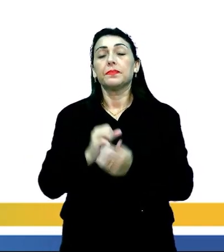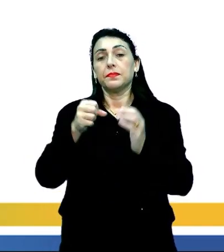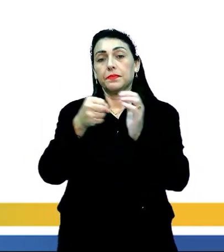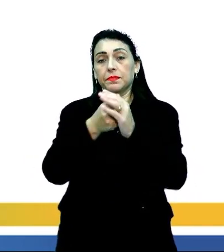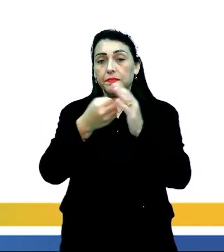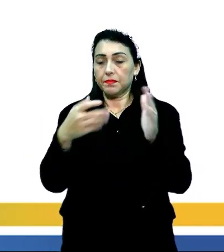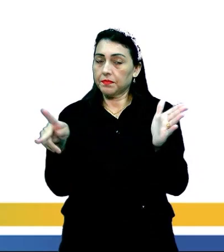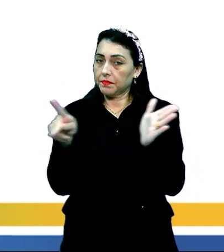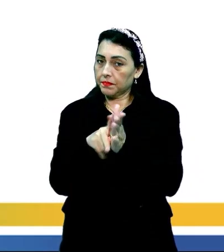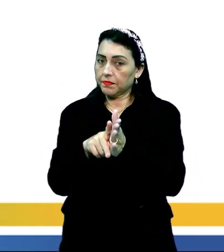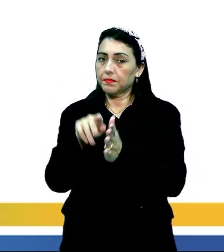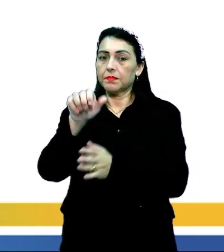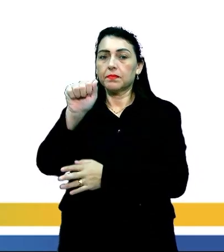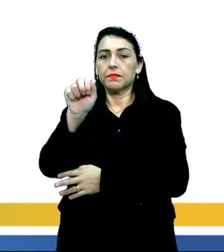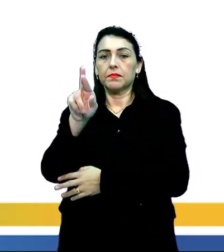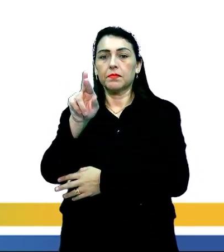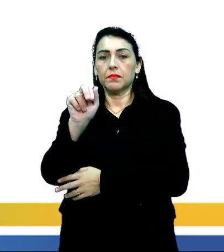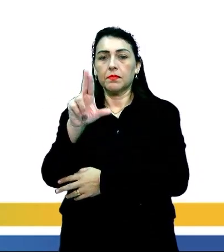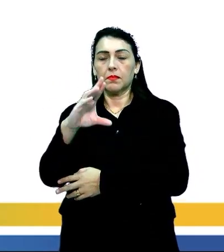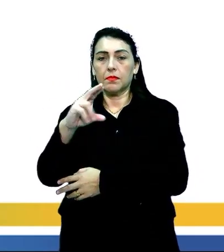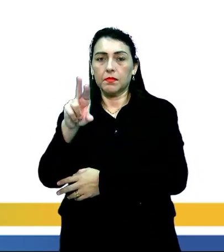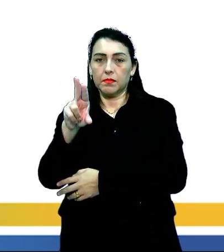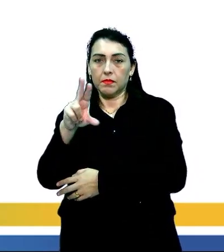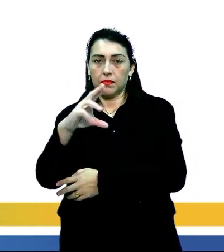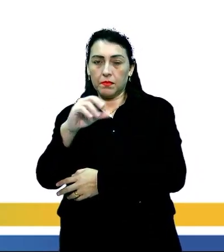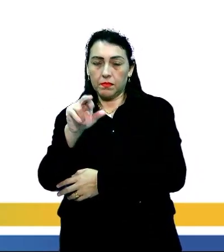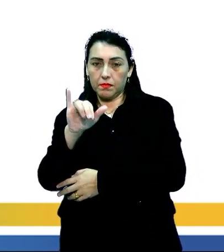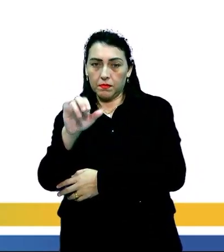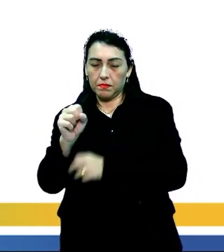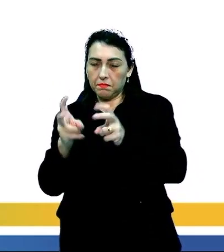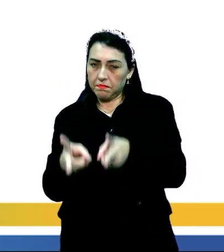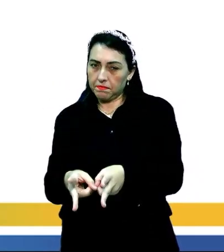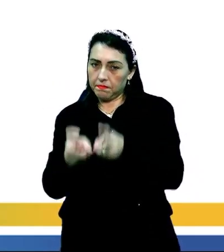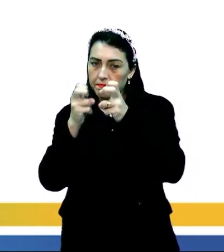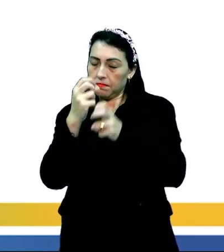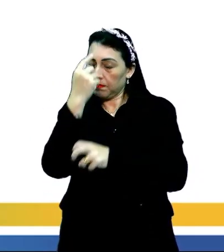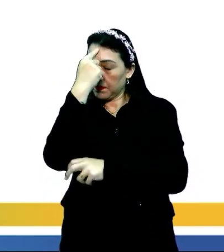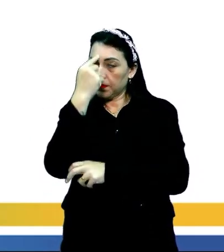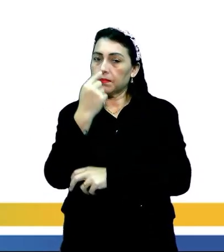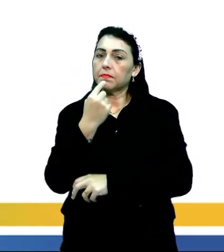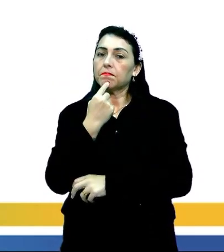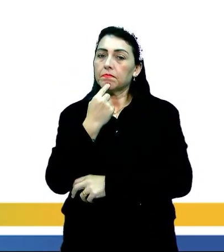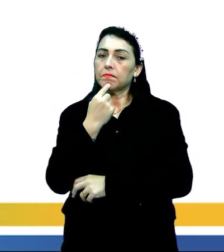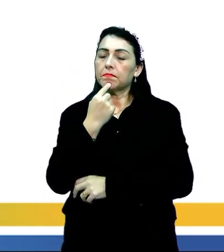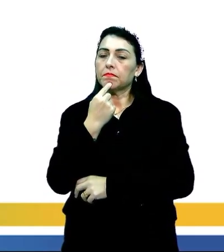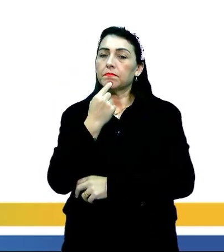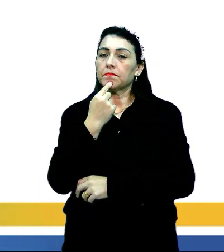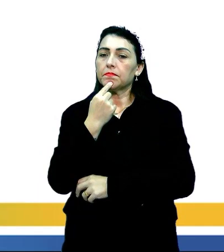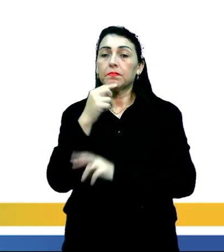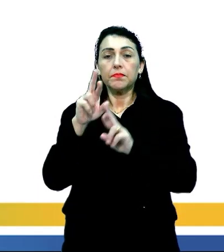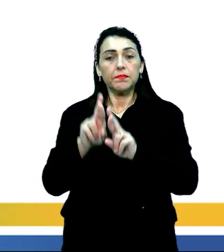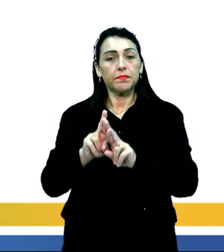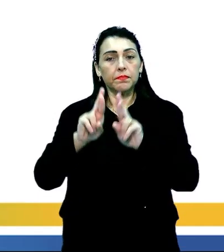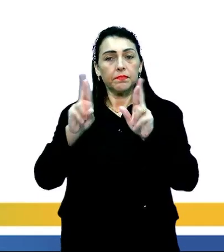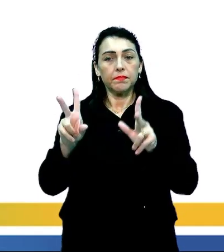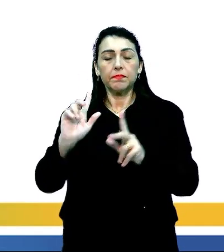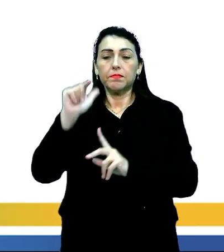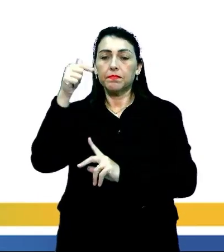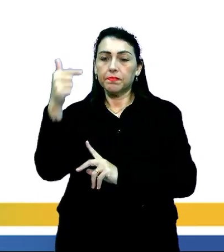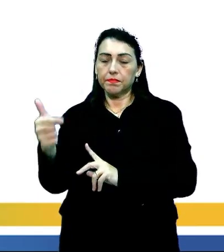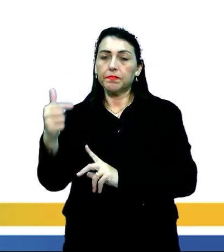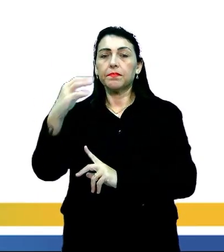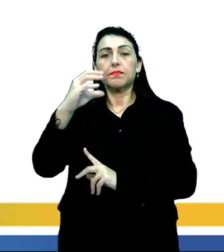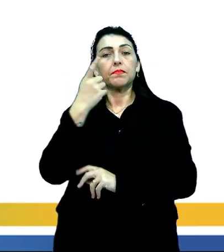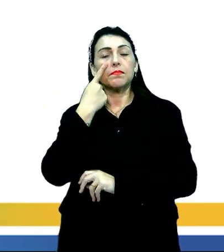características próprias da araucária que você pode observar aqui na imagem. Como eu venho diferenciando dos demais,